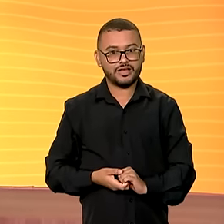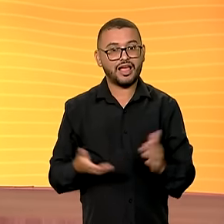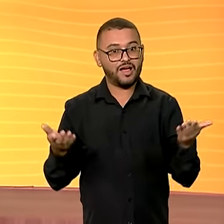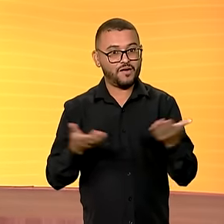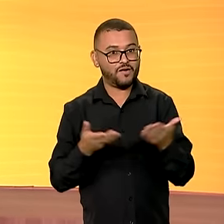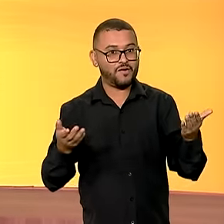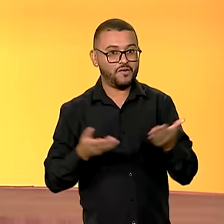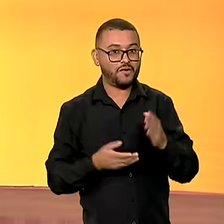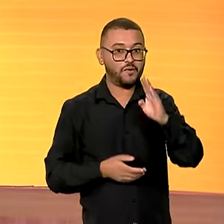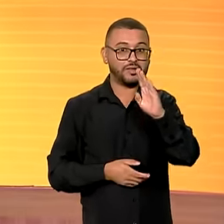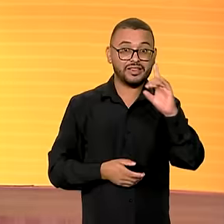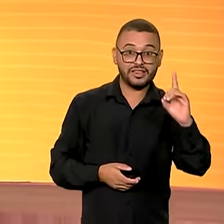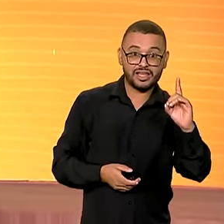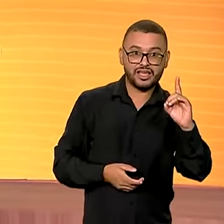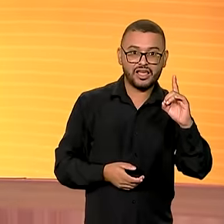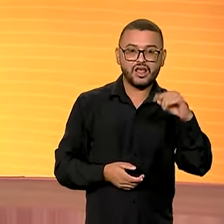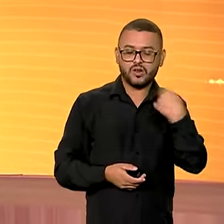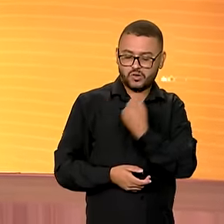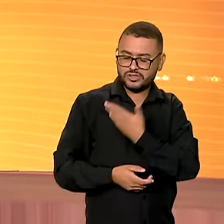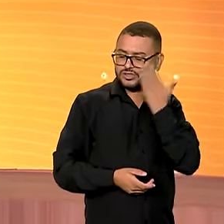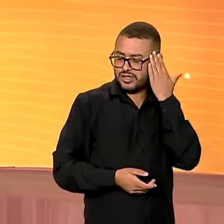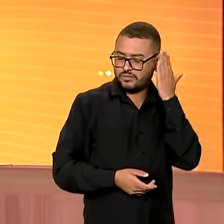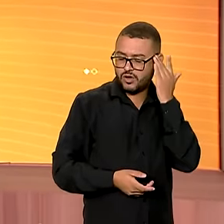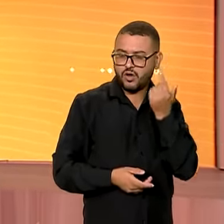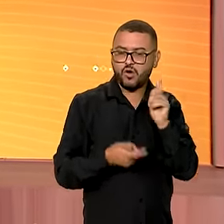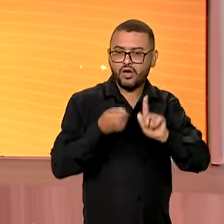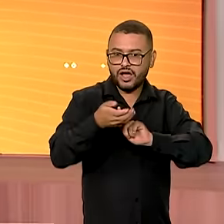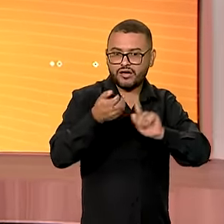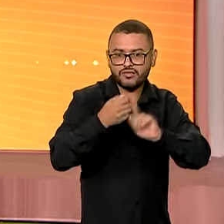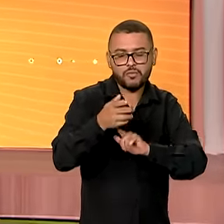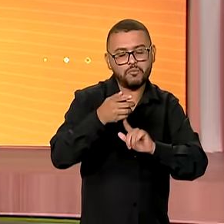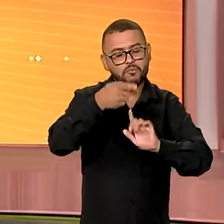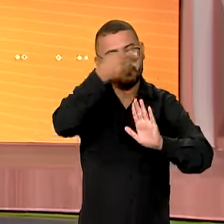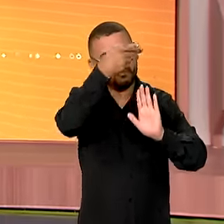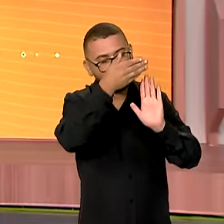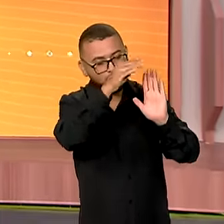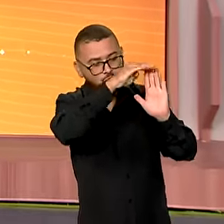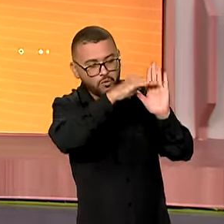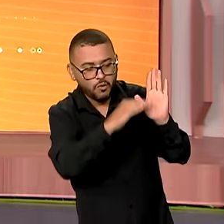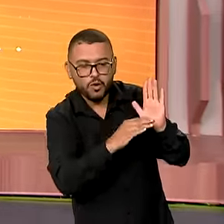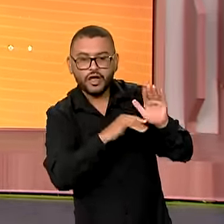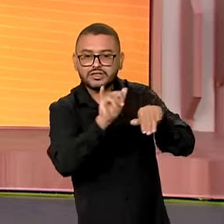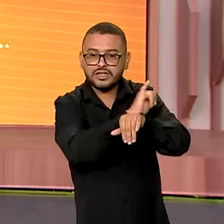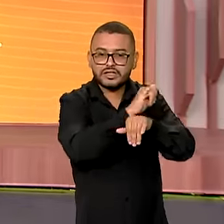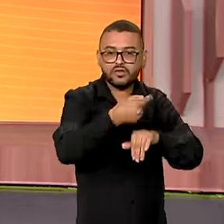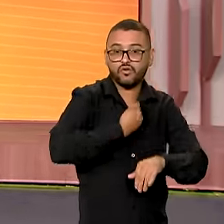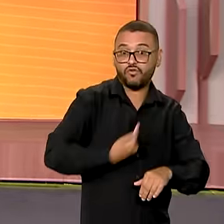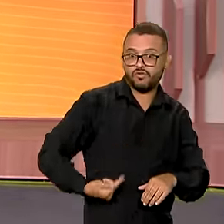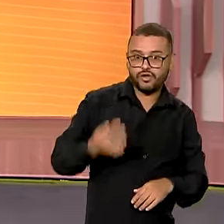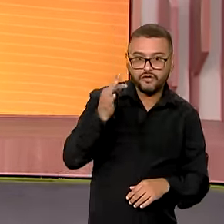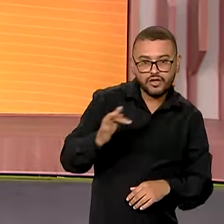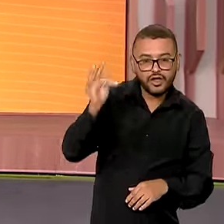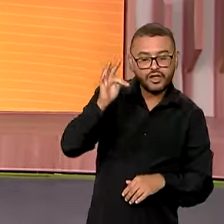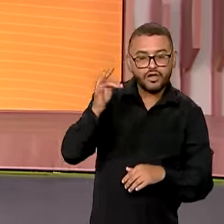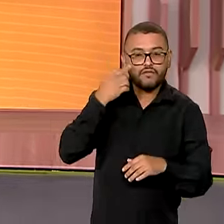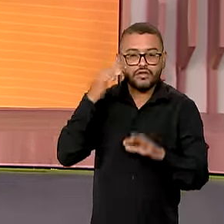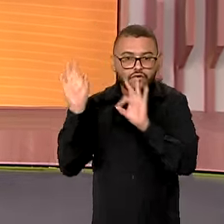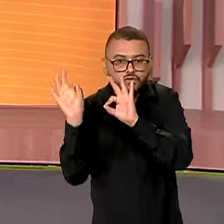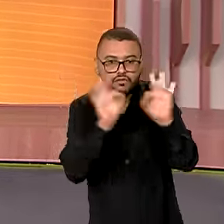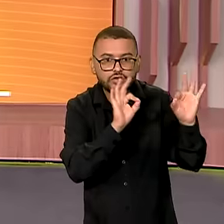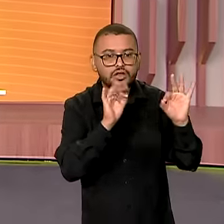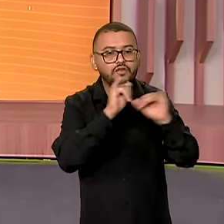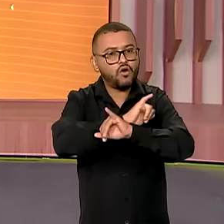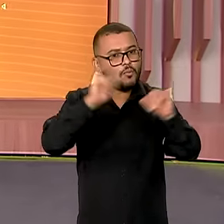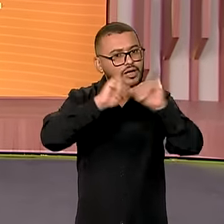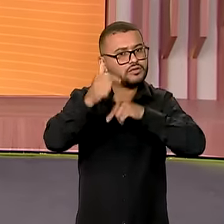no Brasil em dia, mas o Canal GOV segue com programação, mostrando todas as ações do governo federal, com eventos ao vivo, dicas e